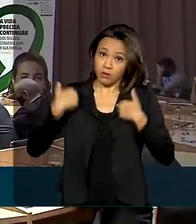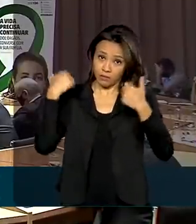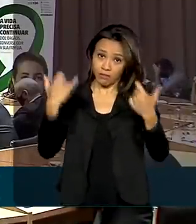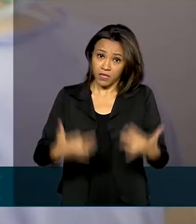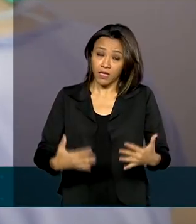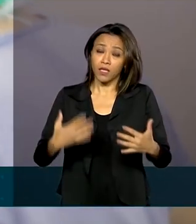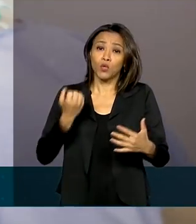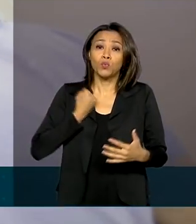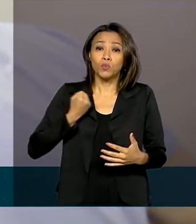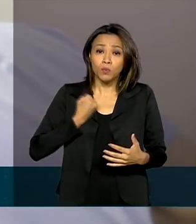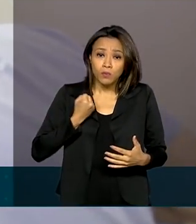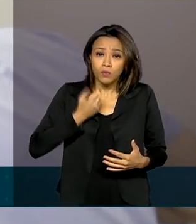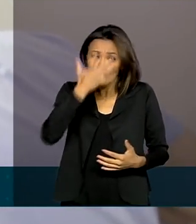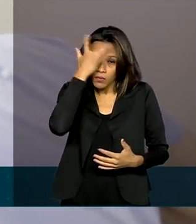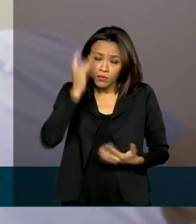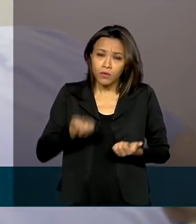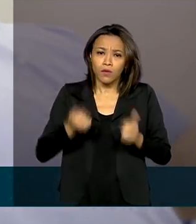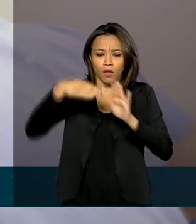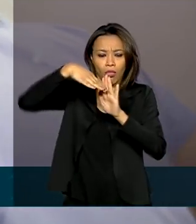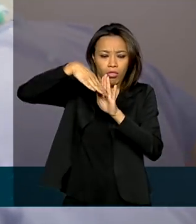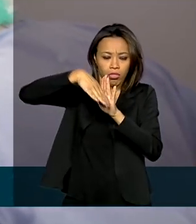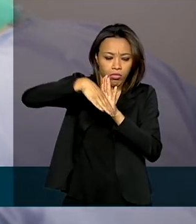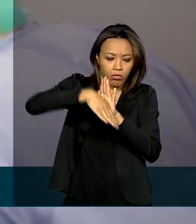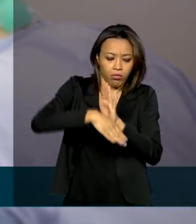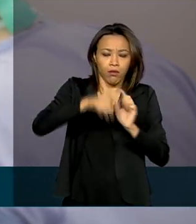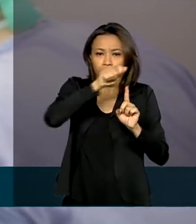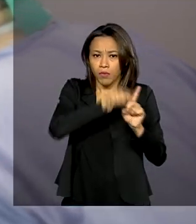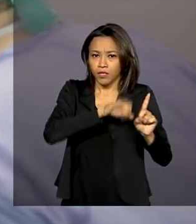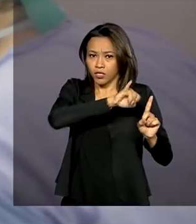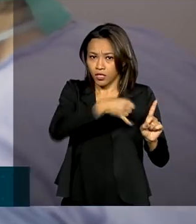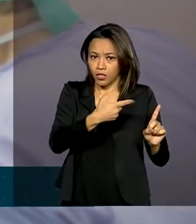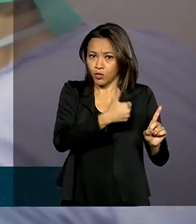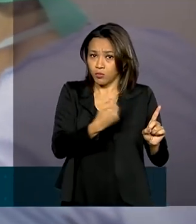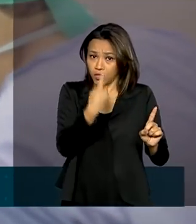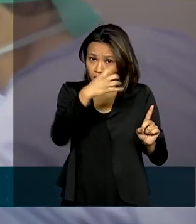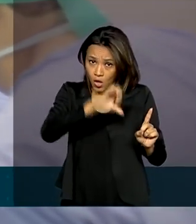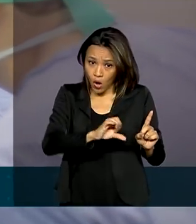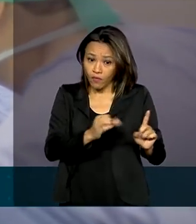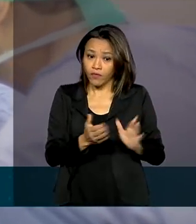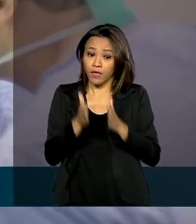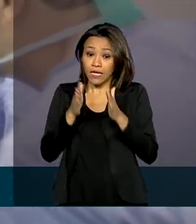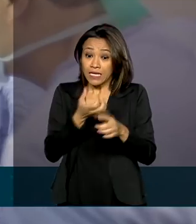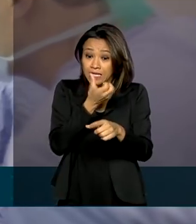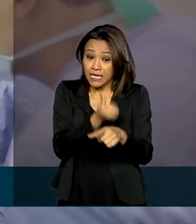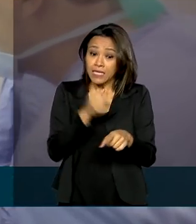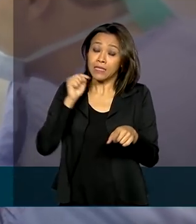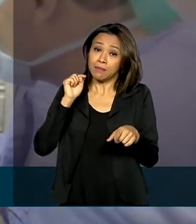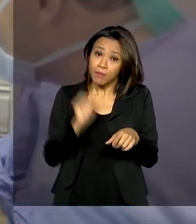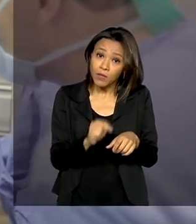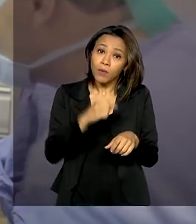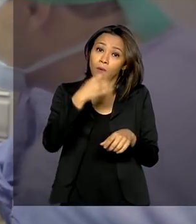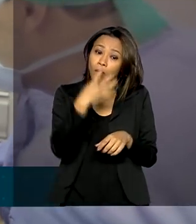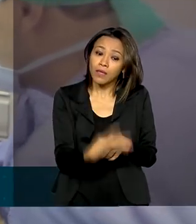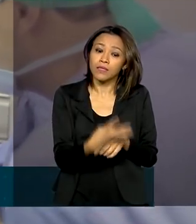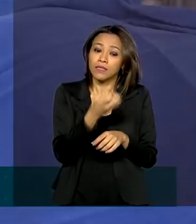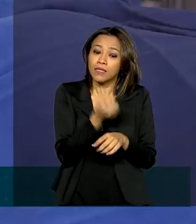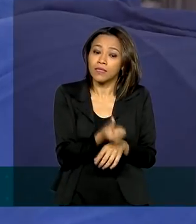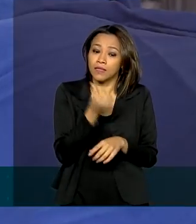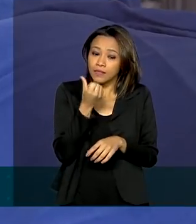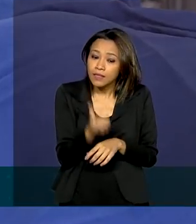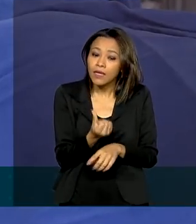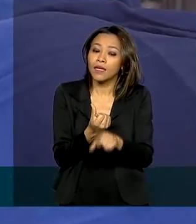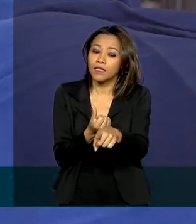está caindo. De janeiro a julho de 2019, foram 6.466 doações